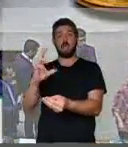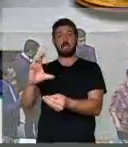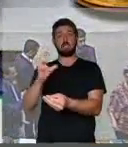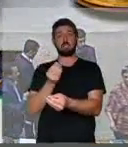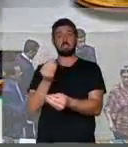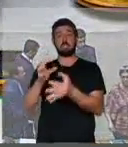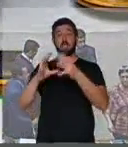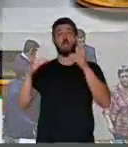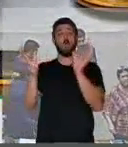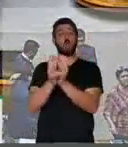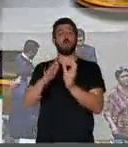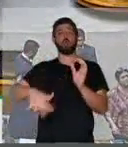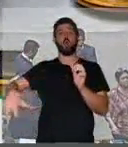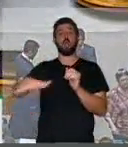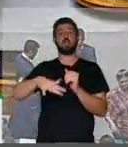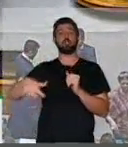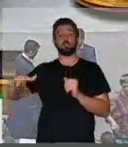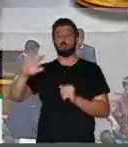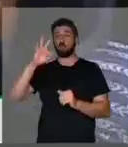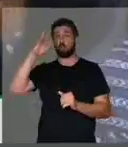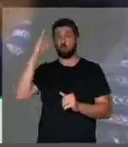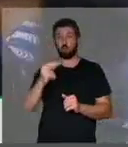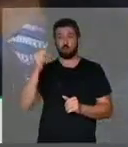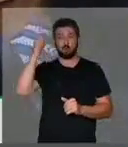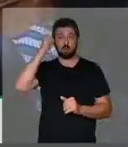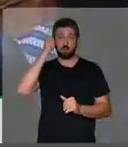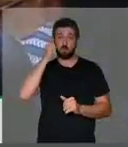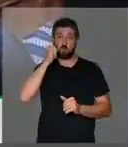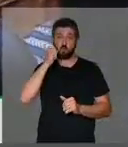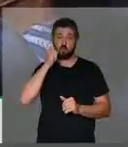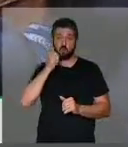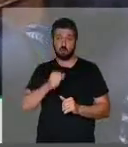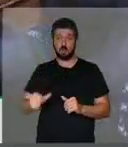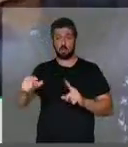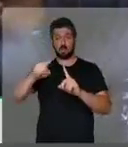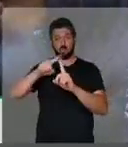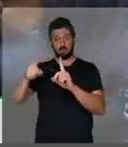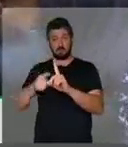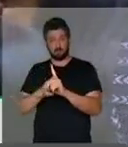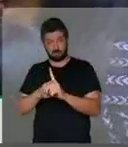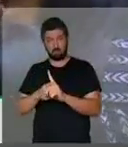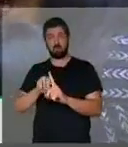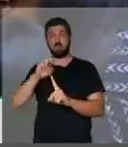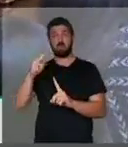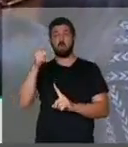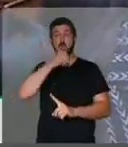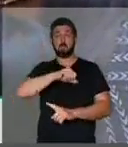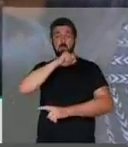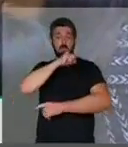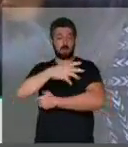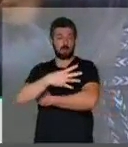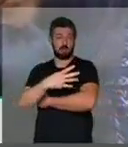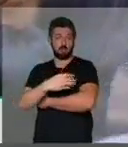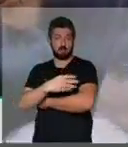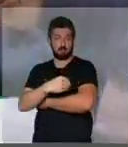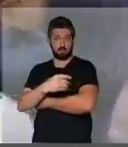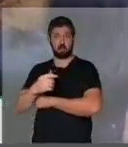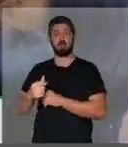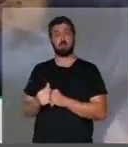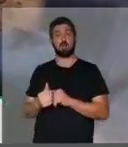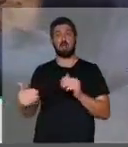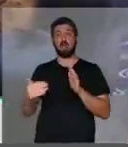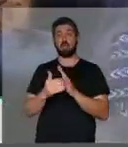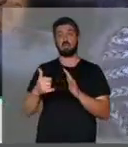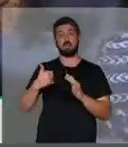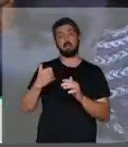corpus coletivo a todas as mulheres gestantes e mães com filhos menores